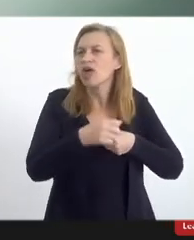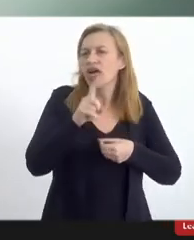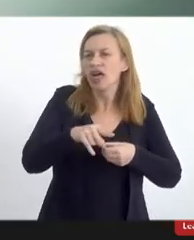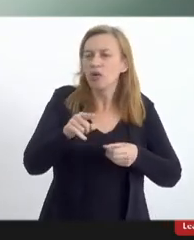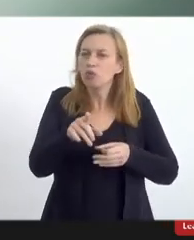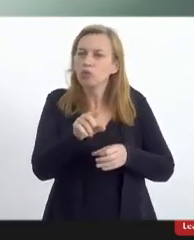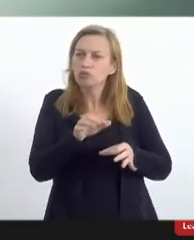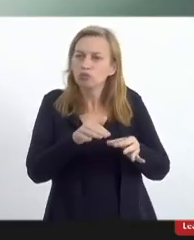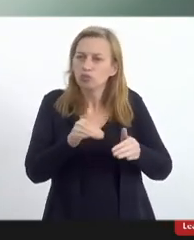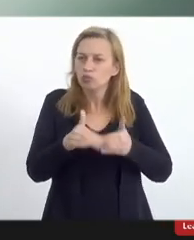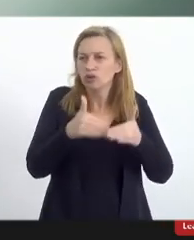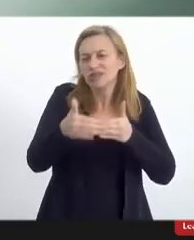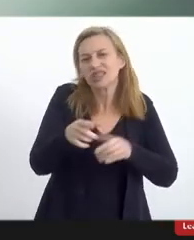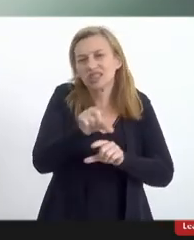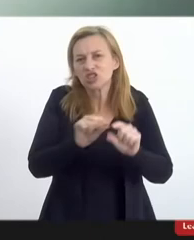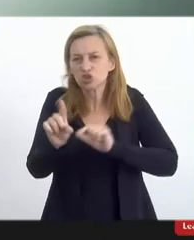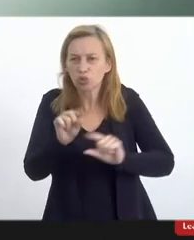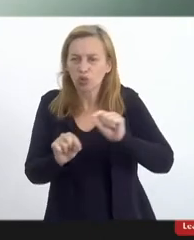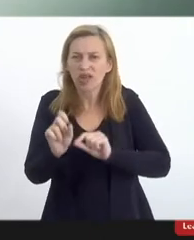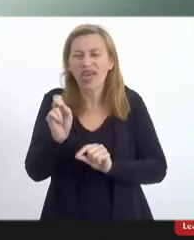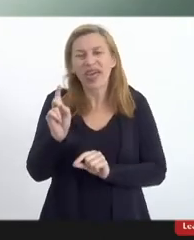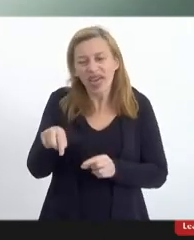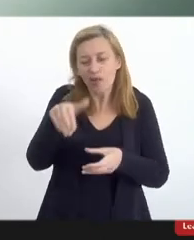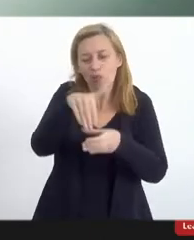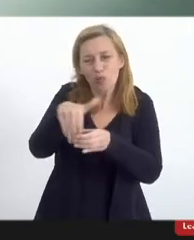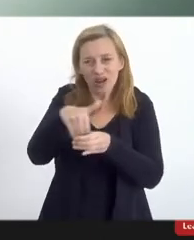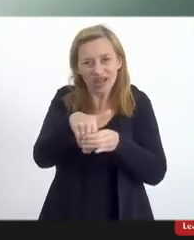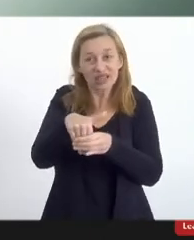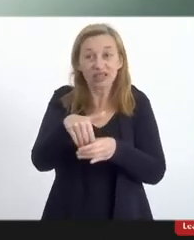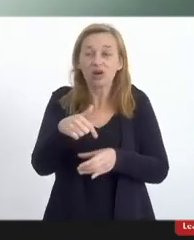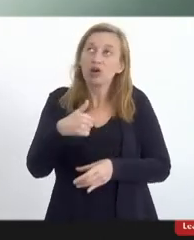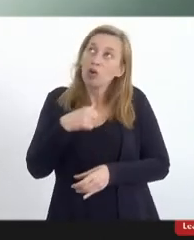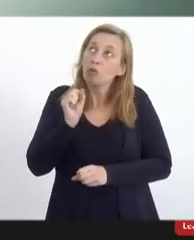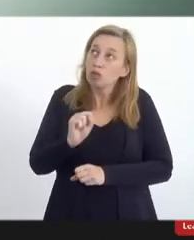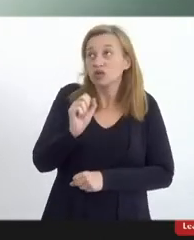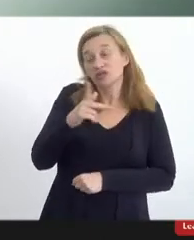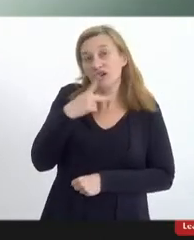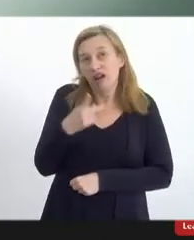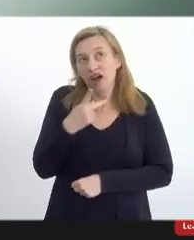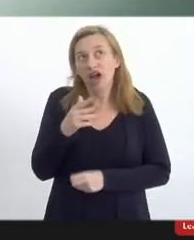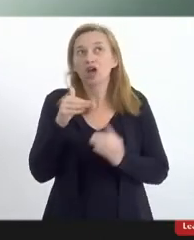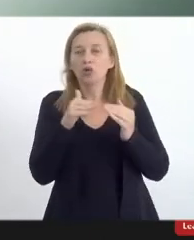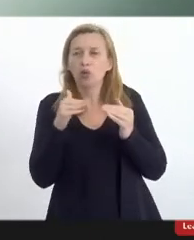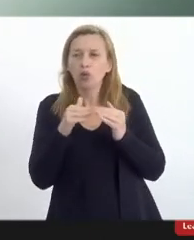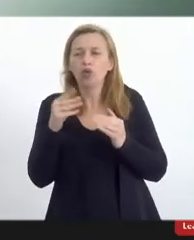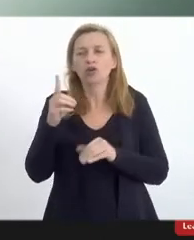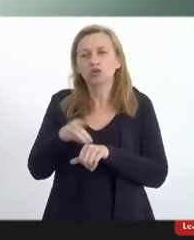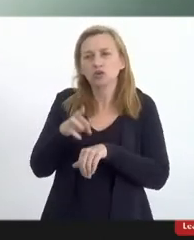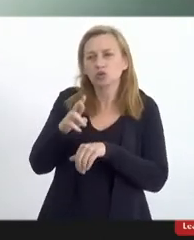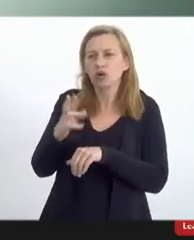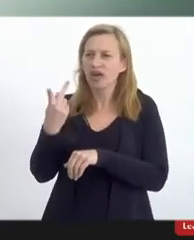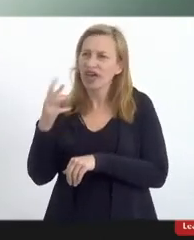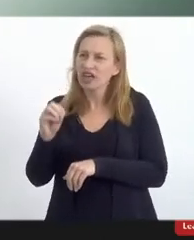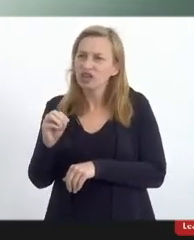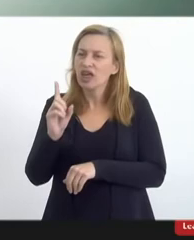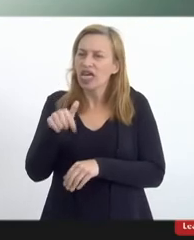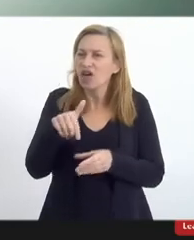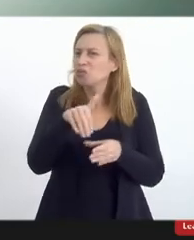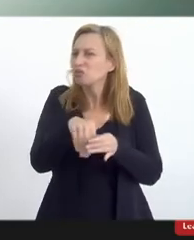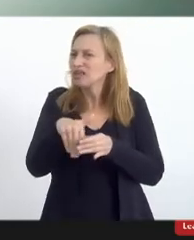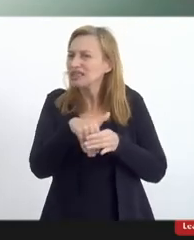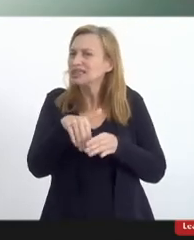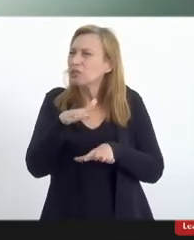de escolha na verdade é uma eleição eu ousaria dizer e concordo com o doutor Ed que é uma eleição talvez